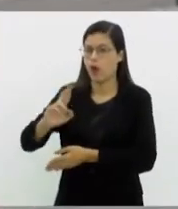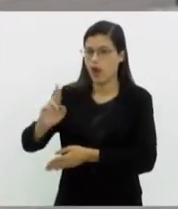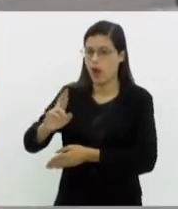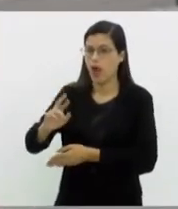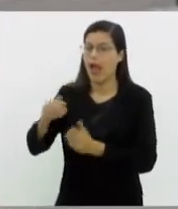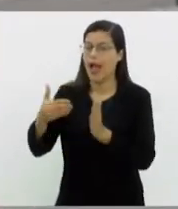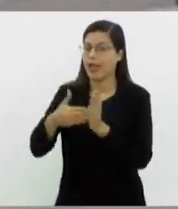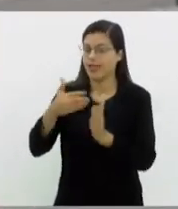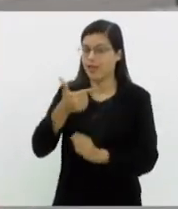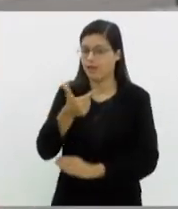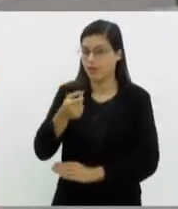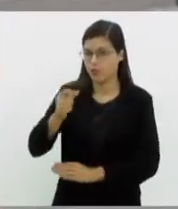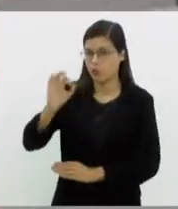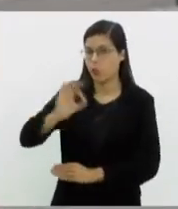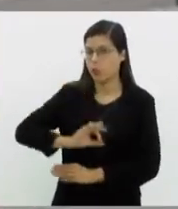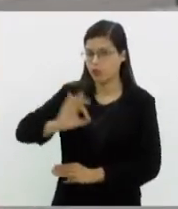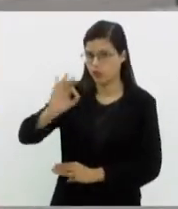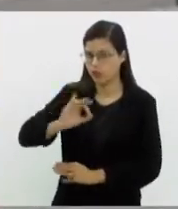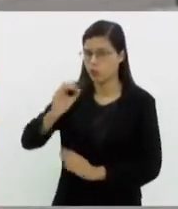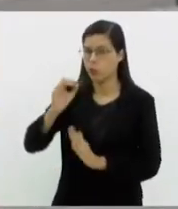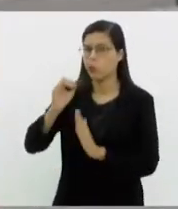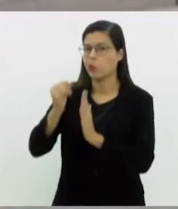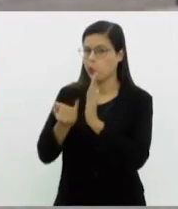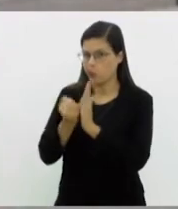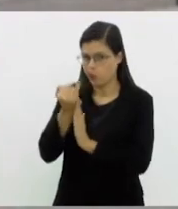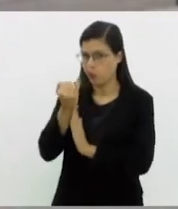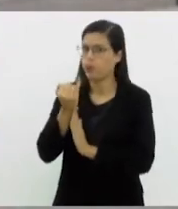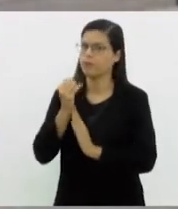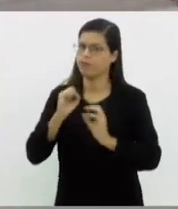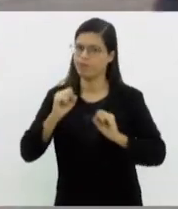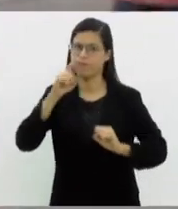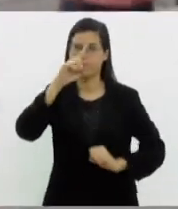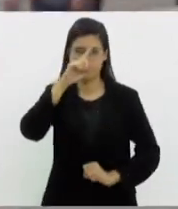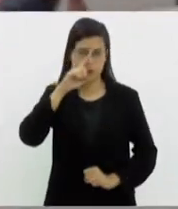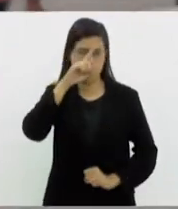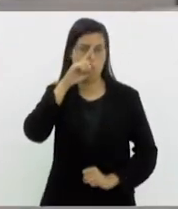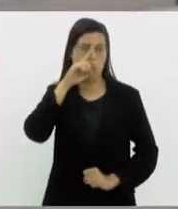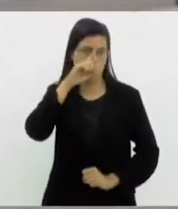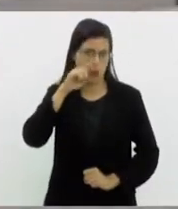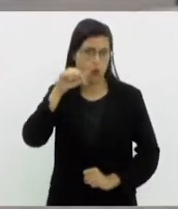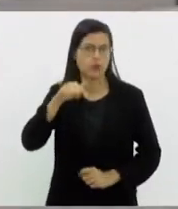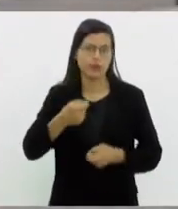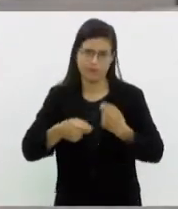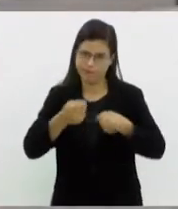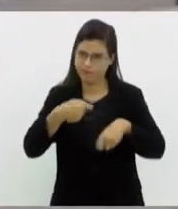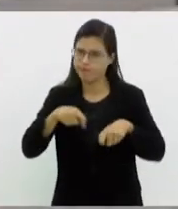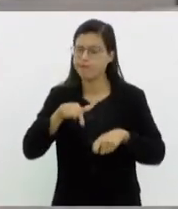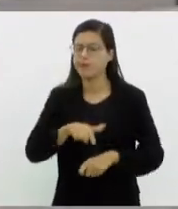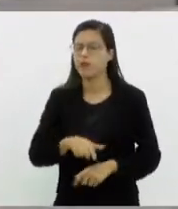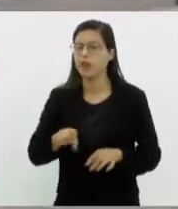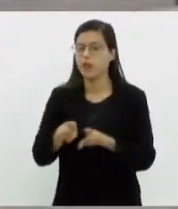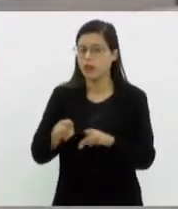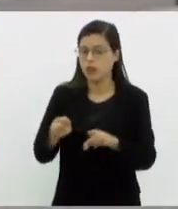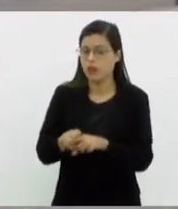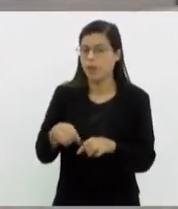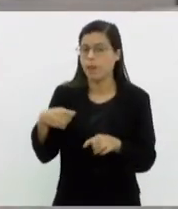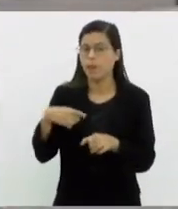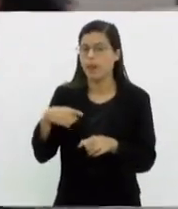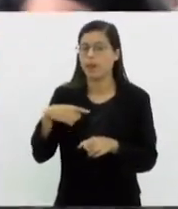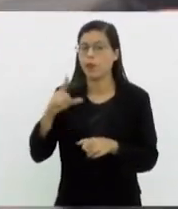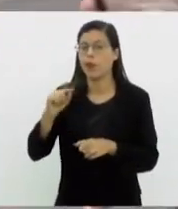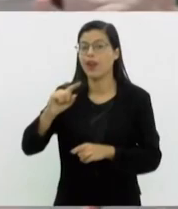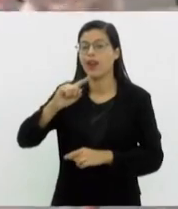imposto devido. Então pode ser perigoso esse movimento financeiramente falando. E também sofre penalidades com